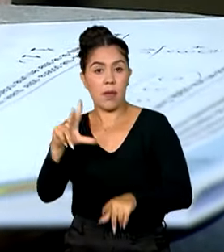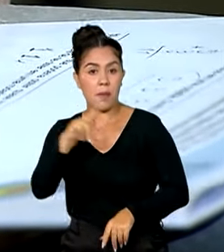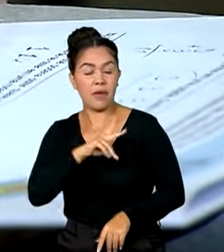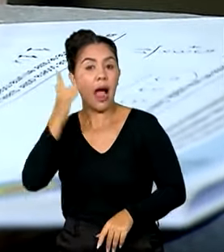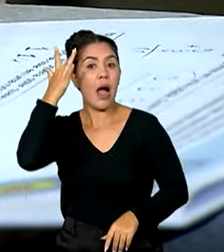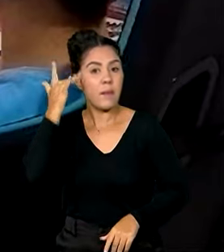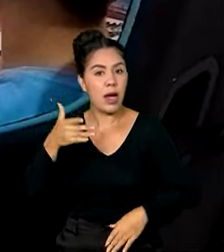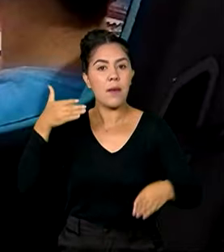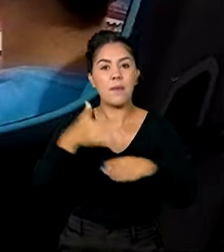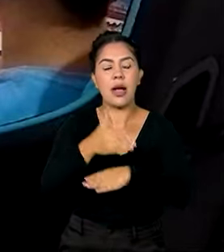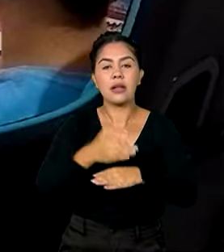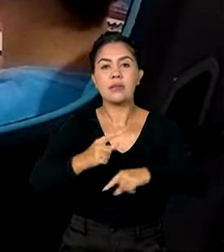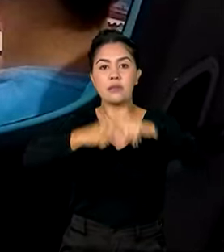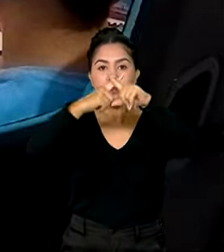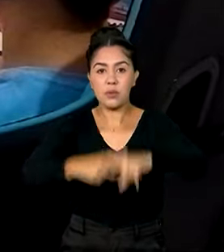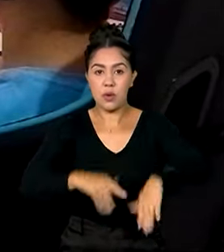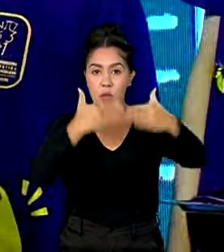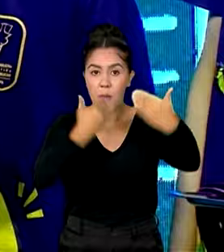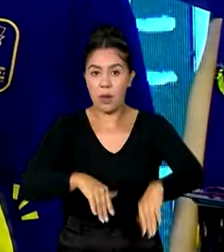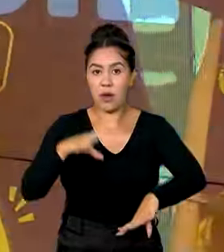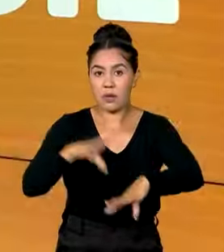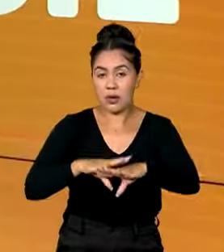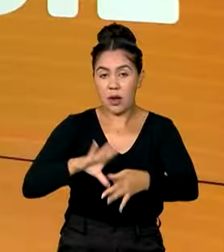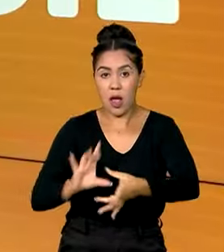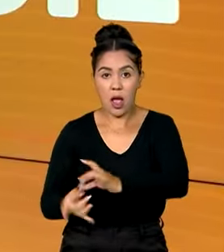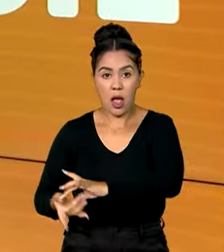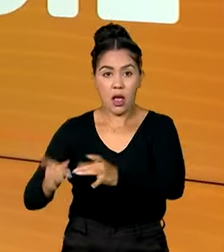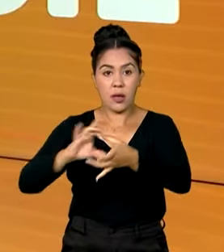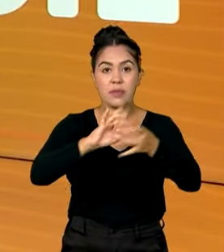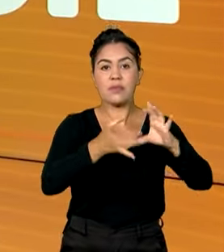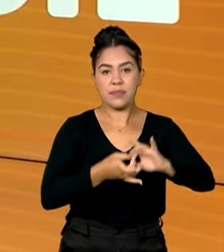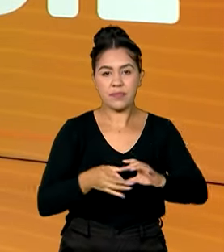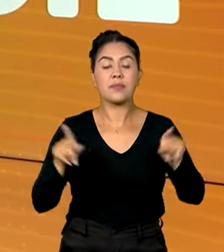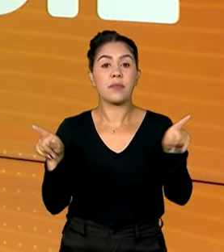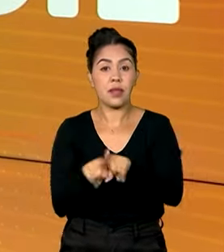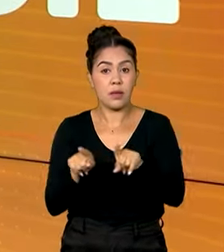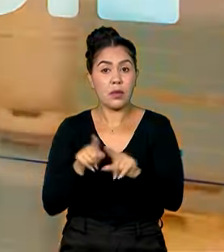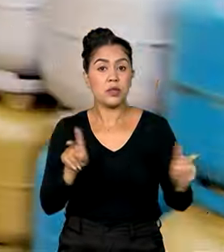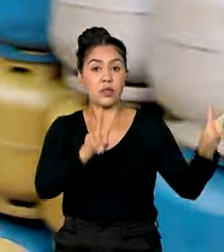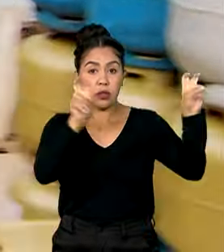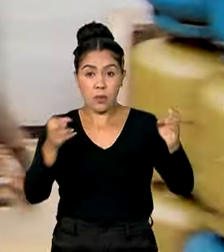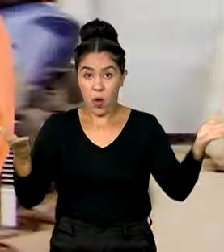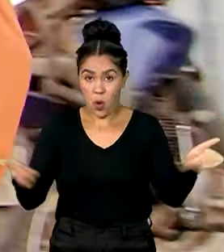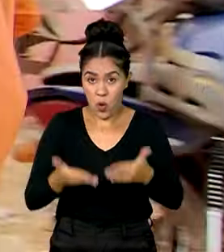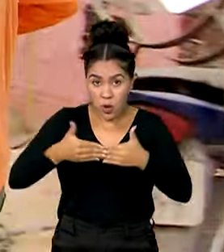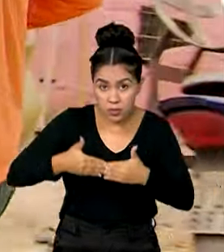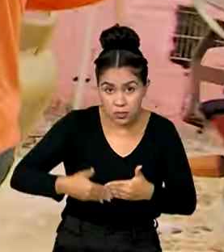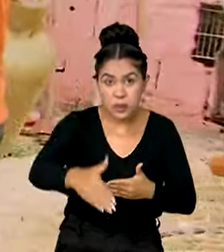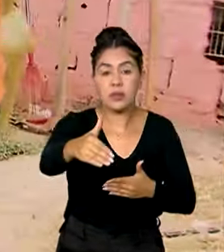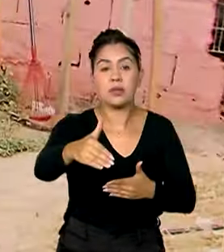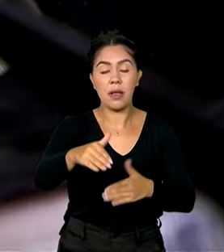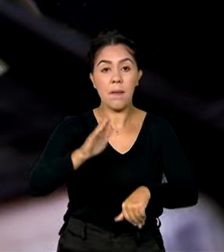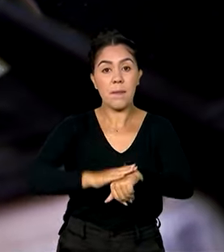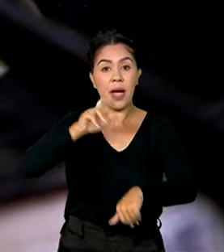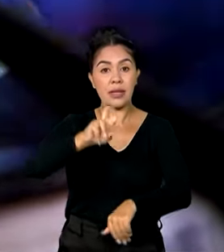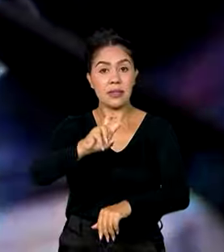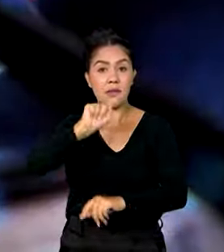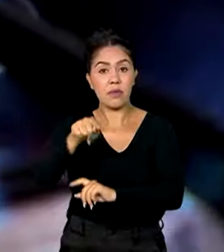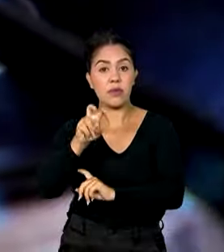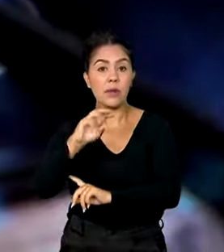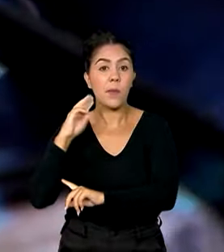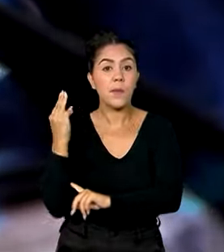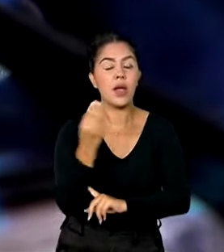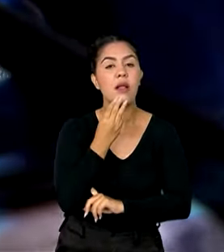segunda fase da Olimpíada Brasileira de Matemática. E veja também, a partir de hoje, mais de 5 milhões e meio de